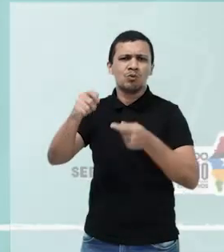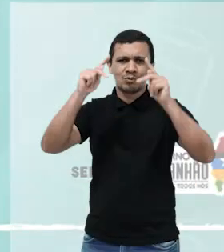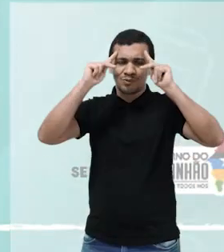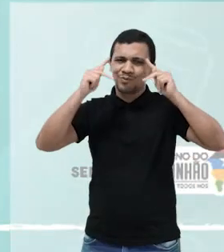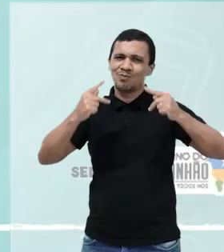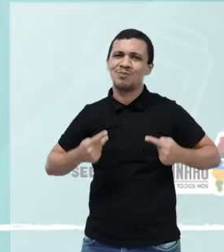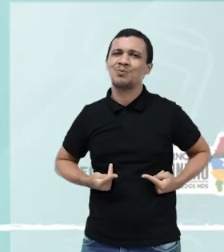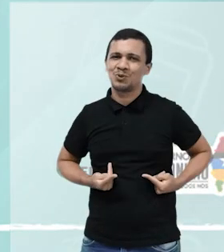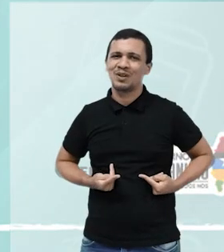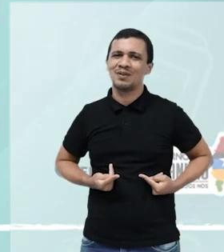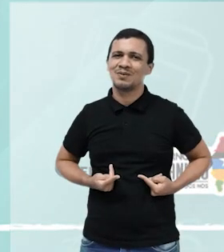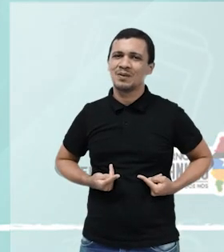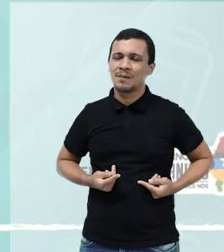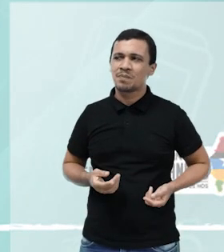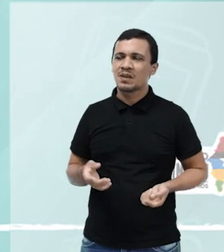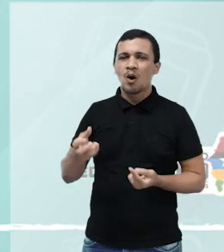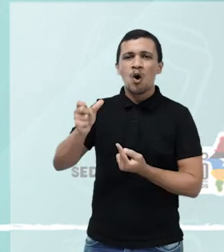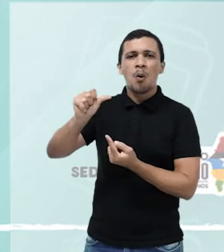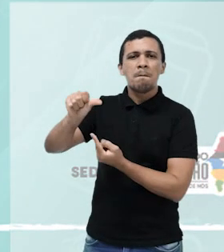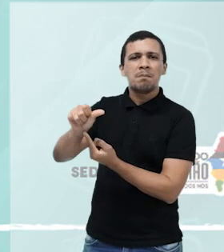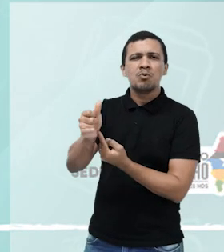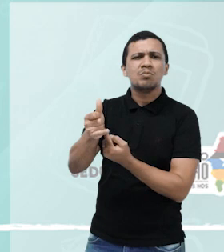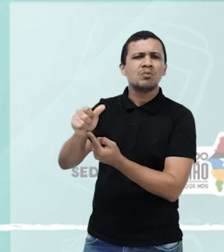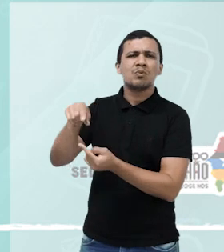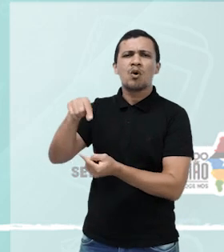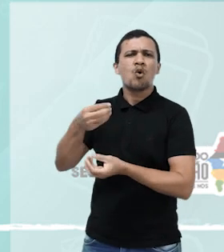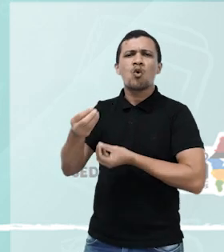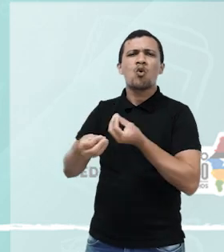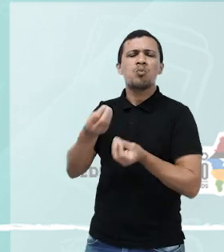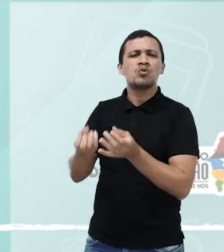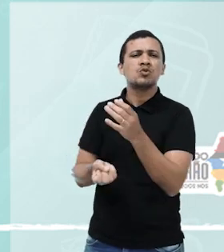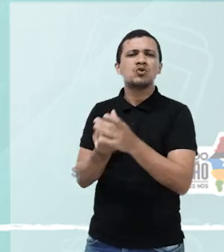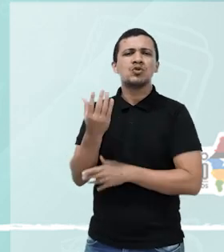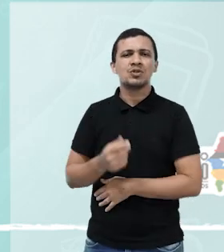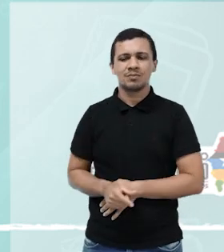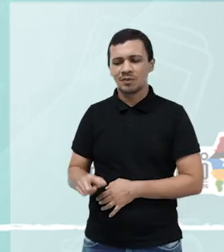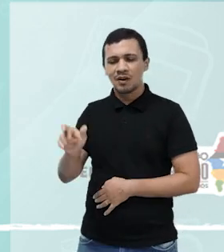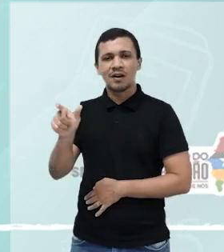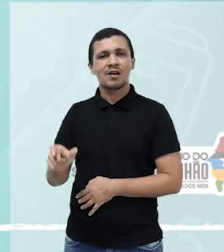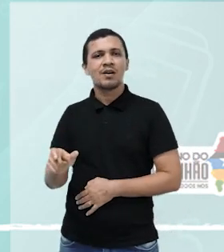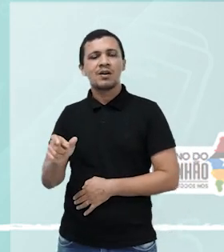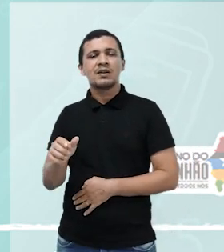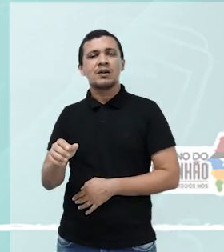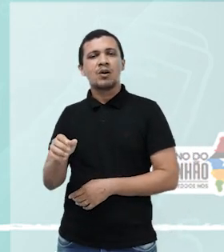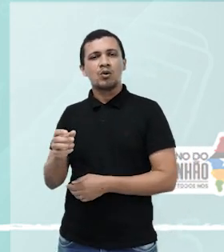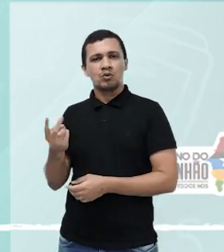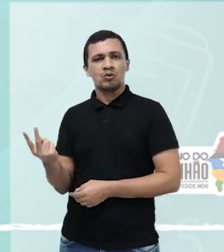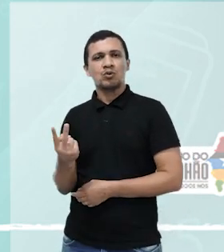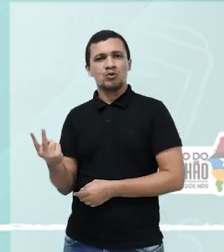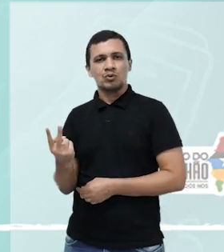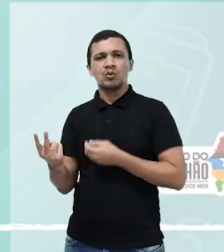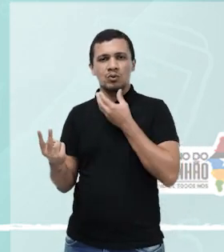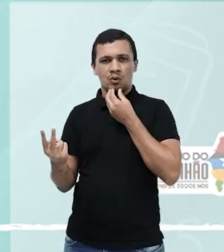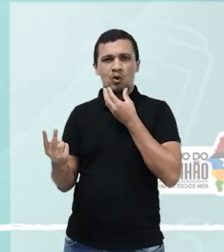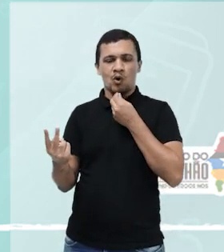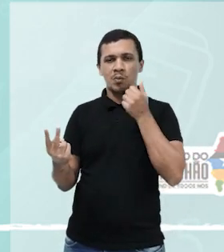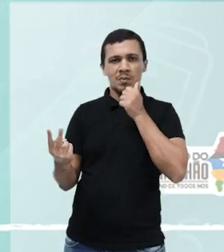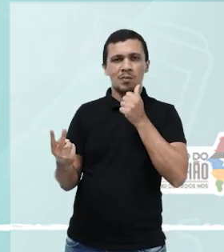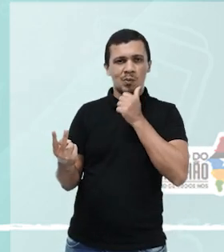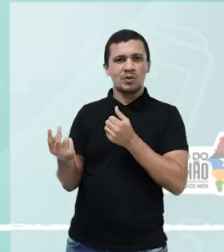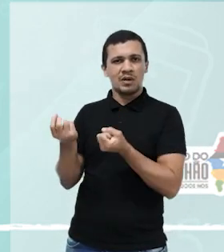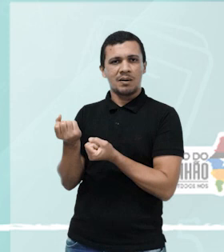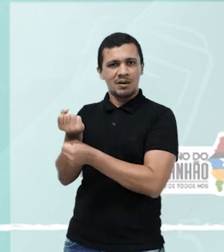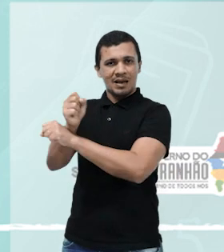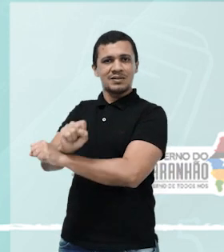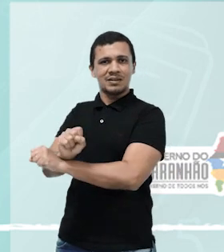O Bumba, meu boi, vem através de uma lenda, onde Francisco e Catarina, que são escravos da fazenda, ela está grávida,